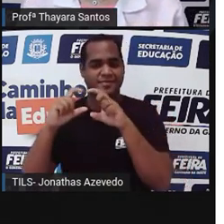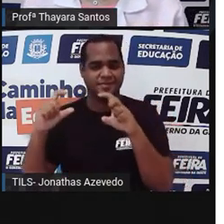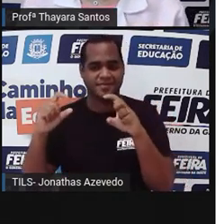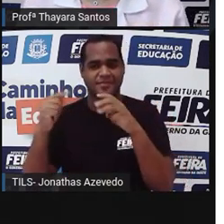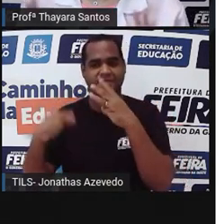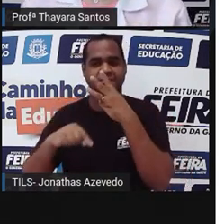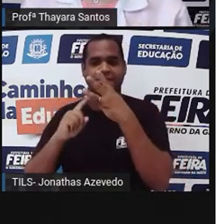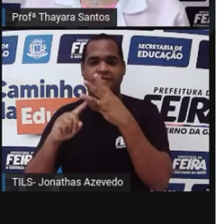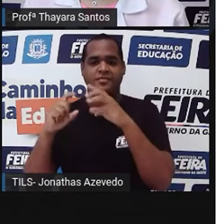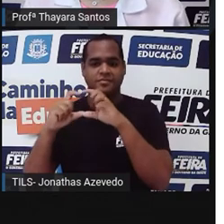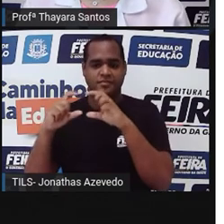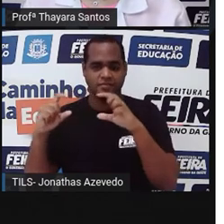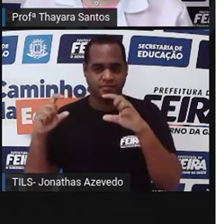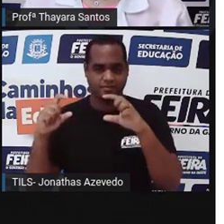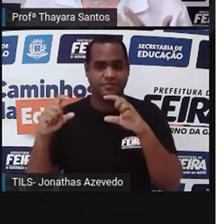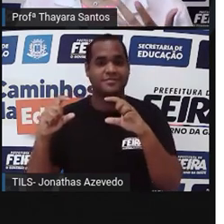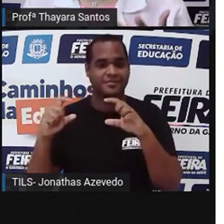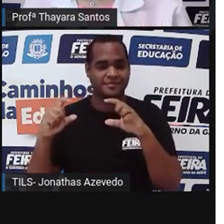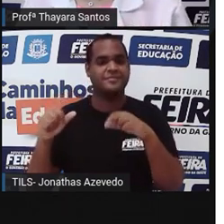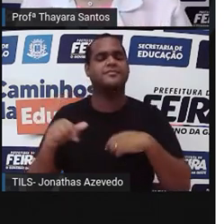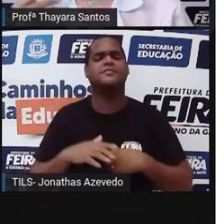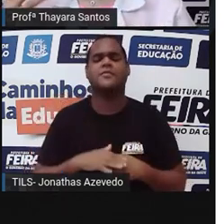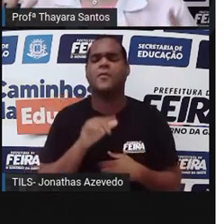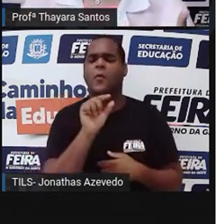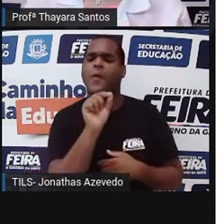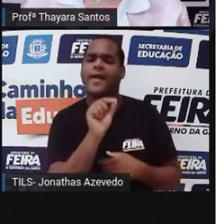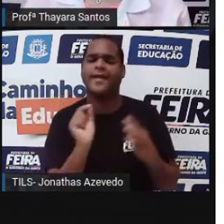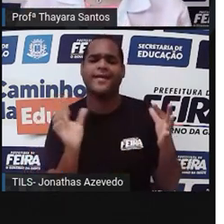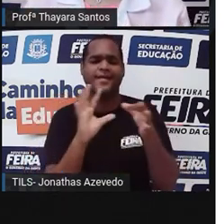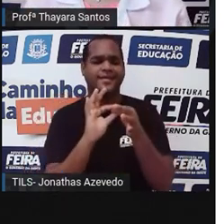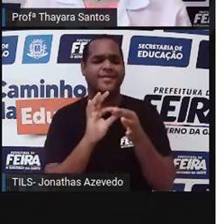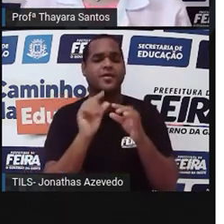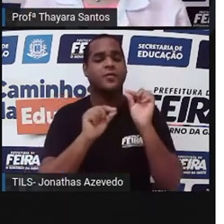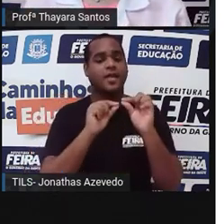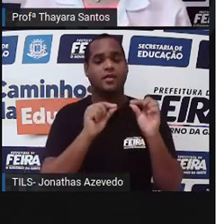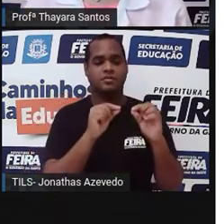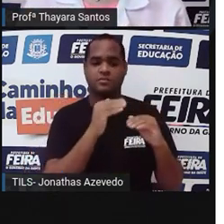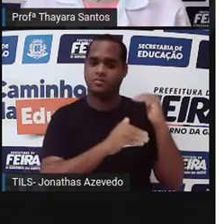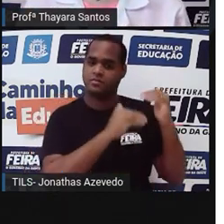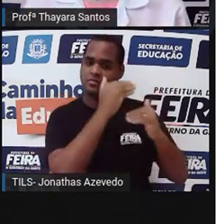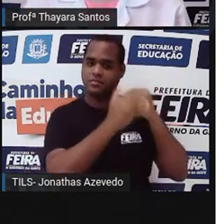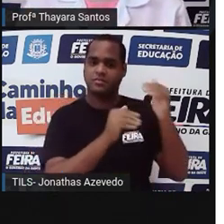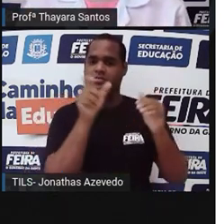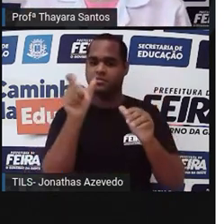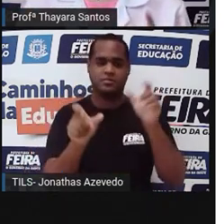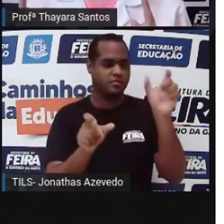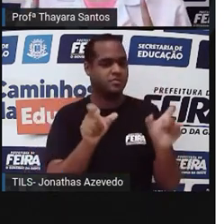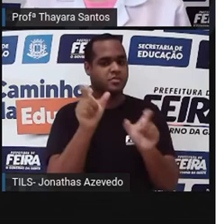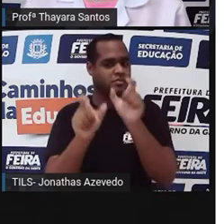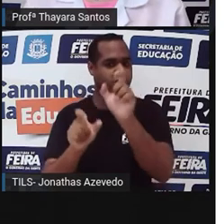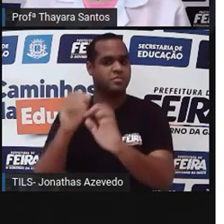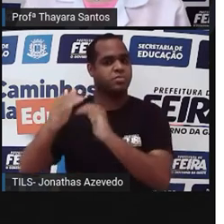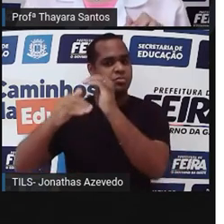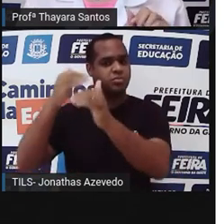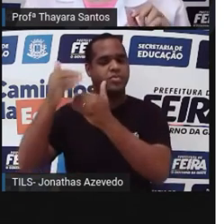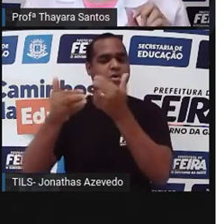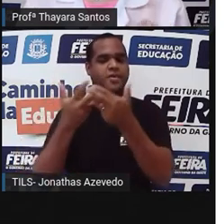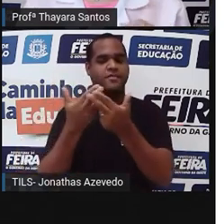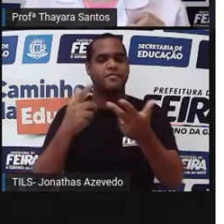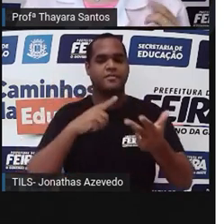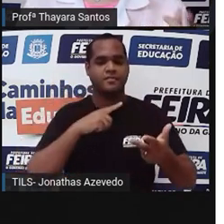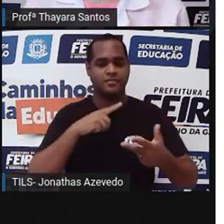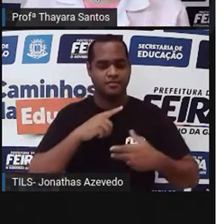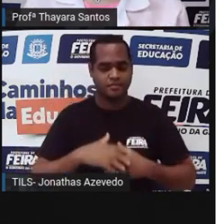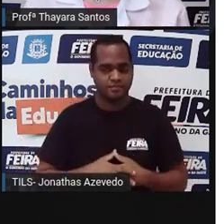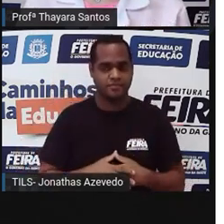placentários. Isso daí tem a ver com o tipo de desenvolvimento que acontece em cada um deles. Vamos lá. Os